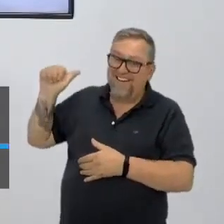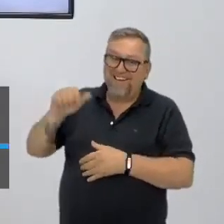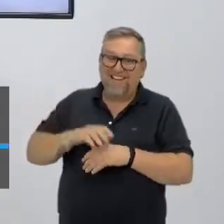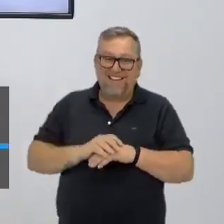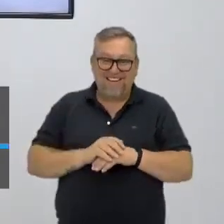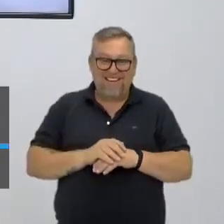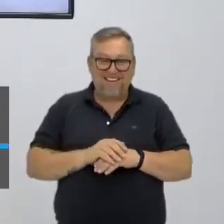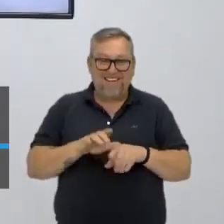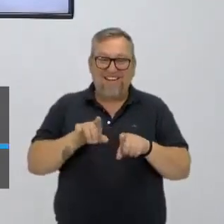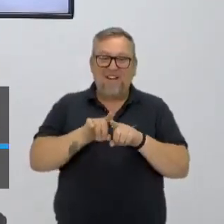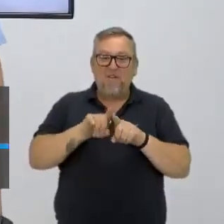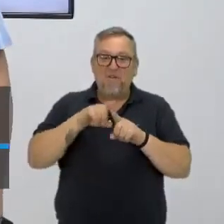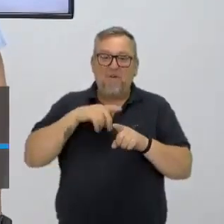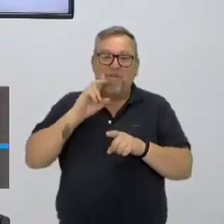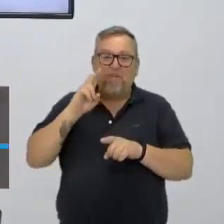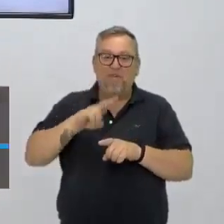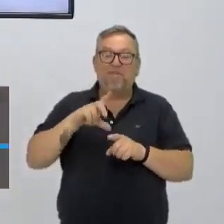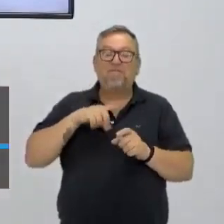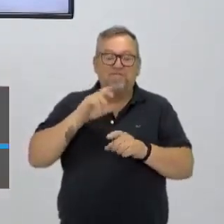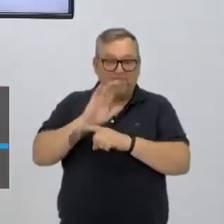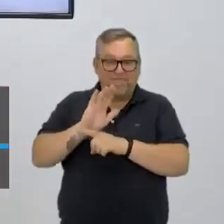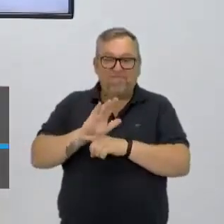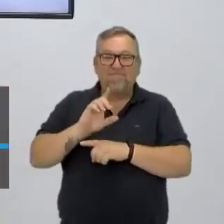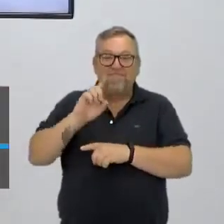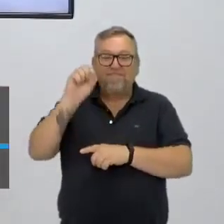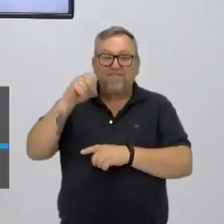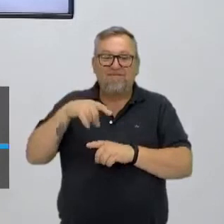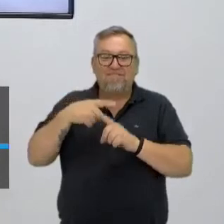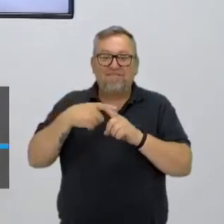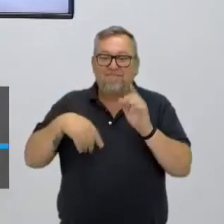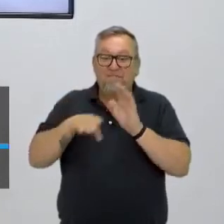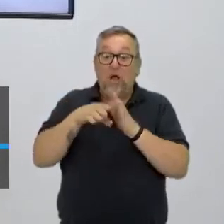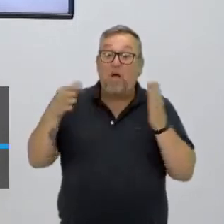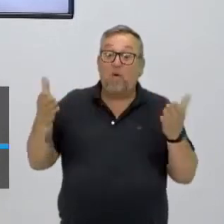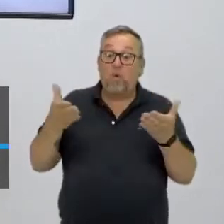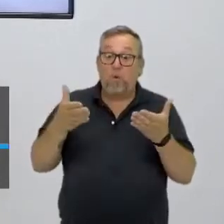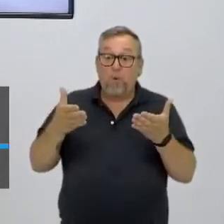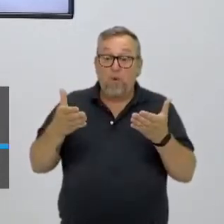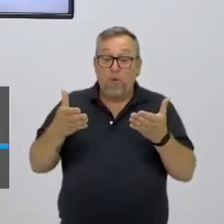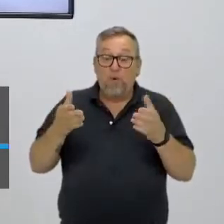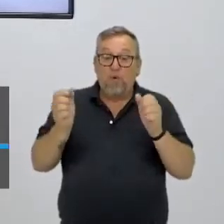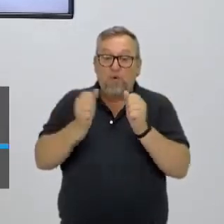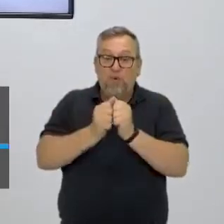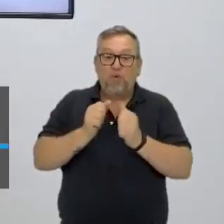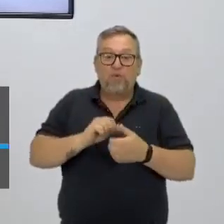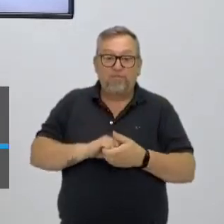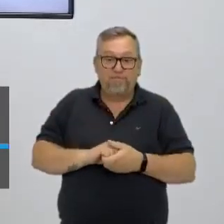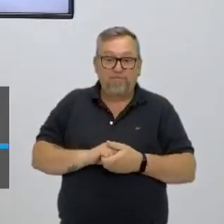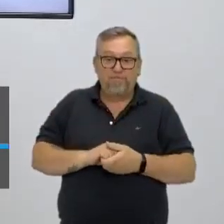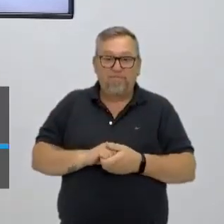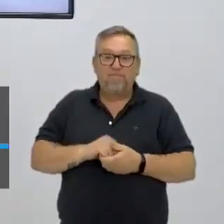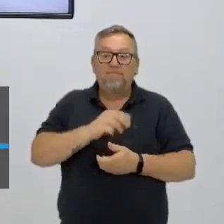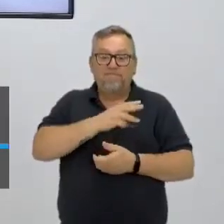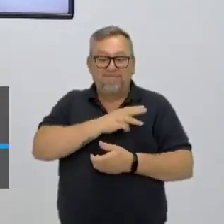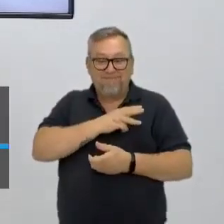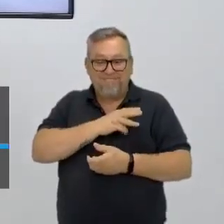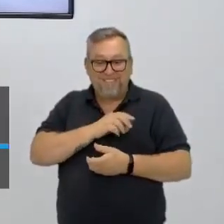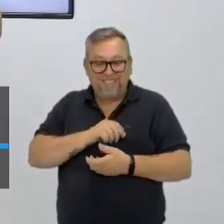a gente e tal. Sidney já vai dar uma mãozinha logo de cara, é por isso que ele chega agora, junto com a gente. Sidney,